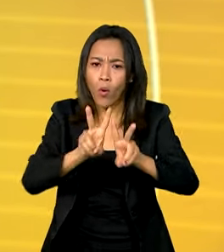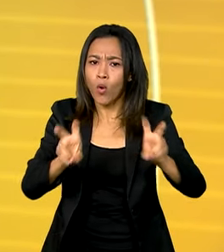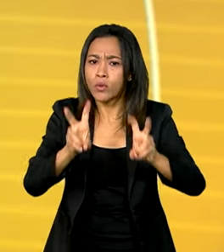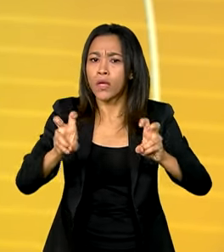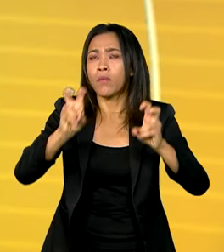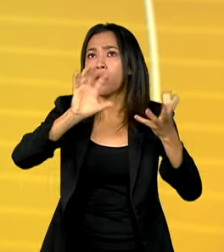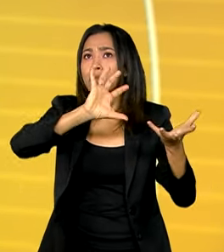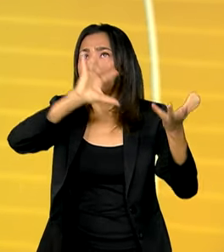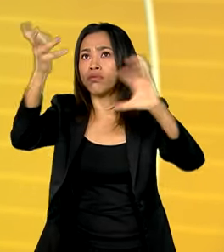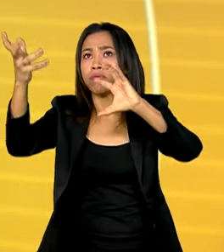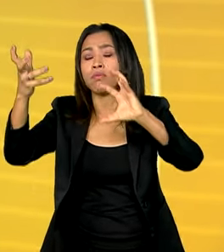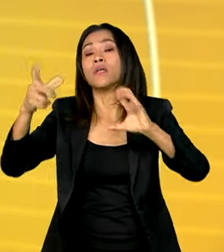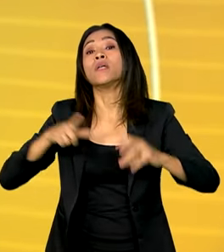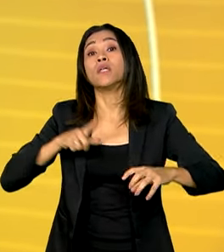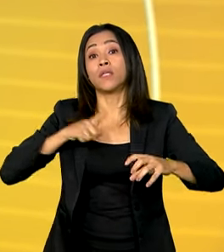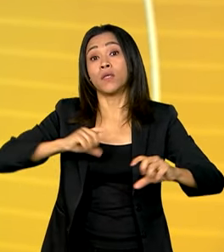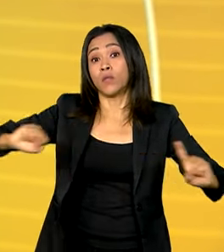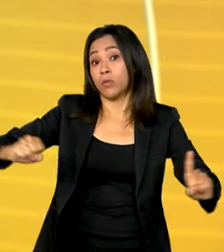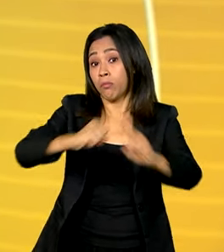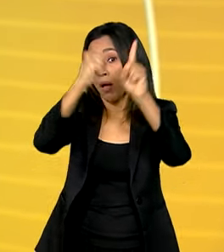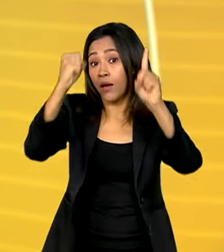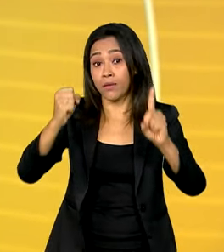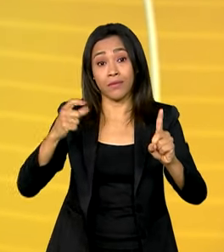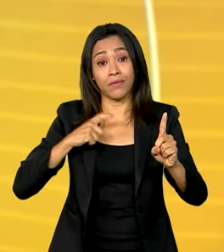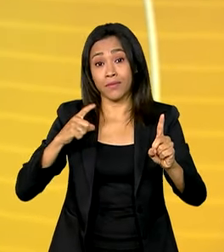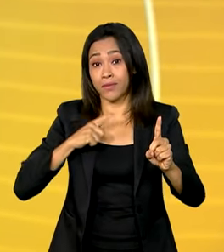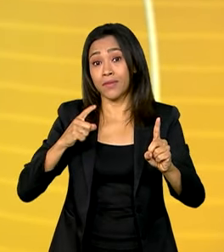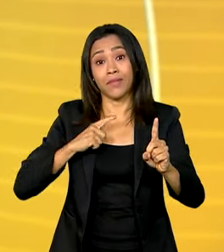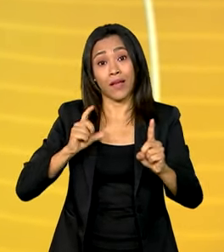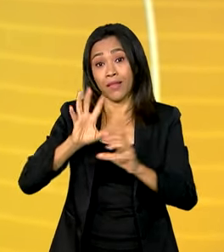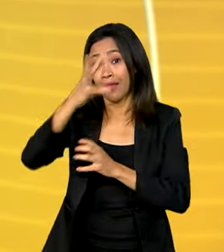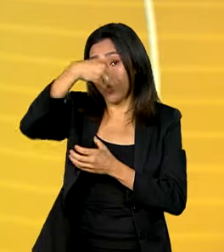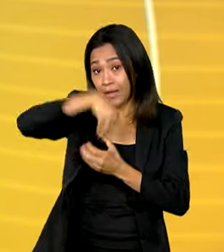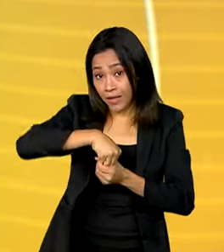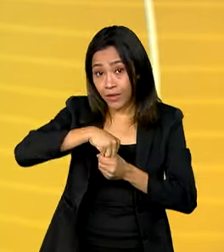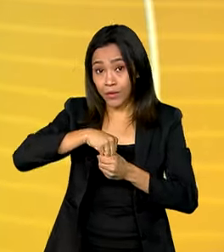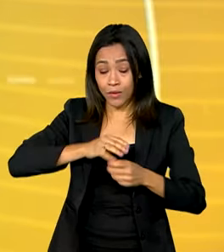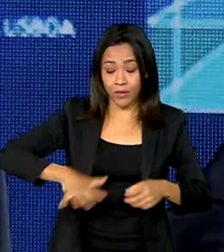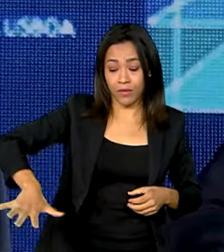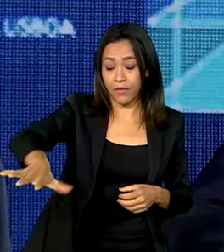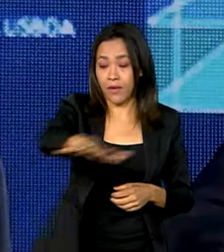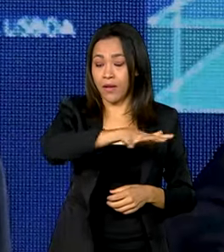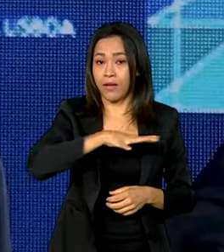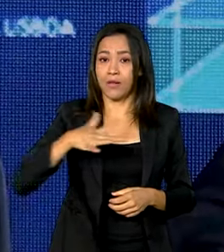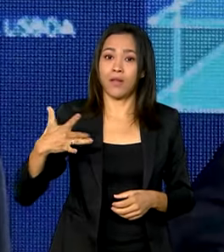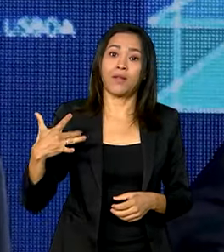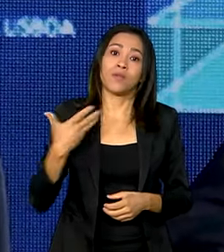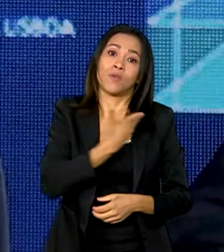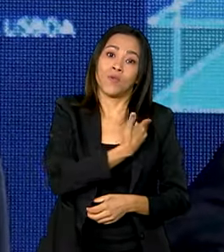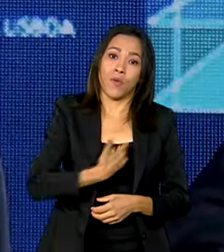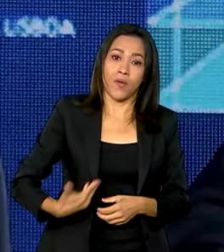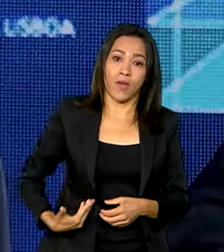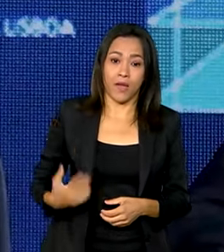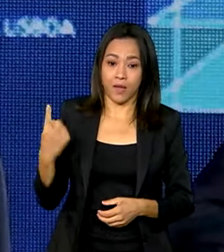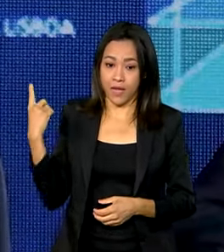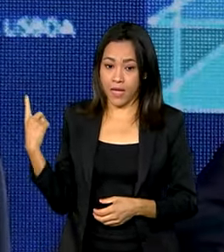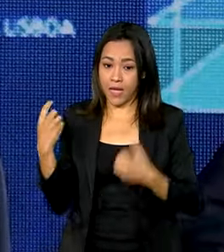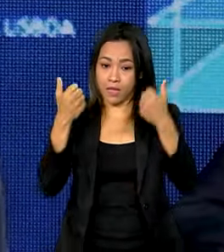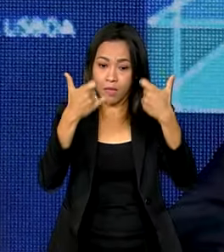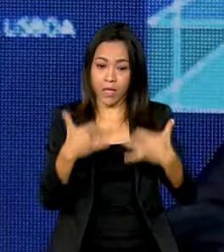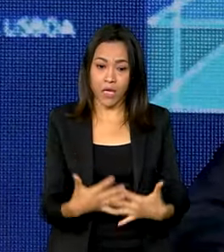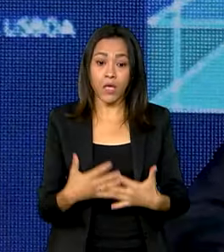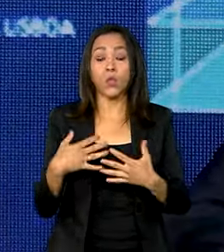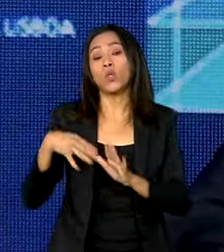impactos está presente em todas as áreas do governo. Vamos conferir. Os maiores projetos do